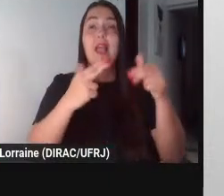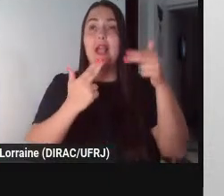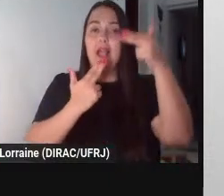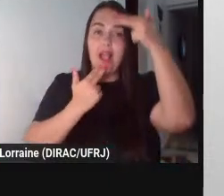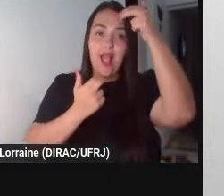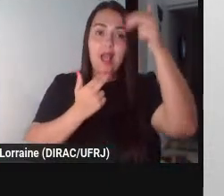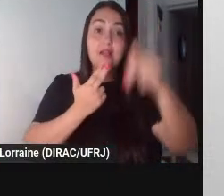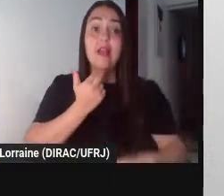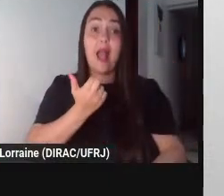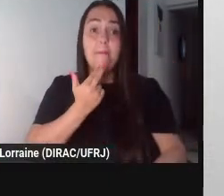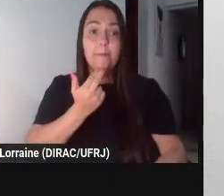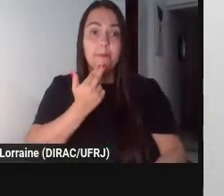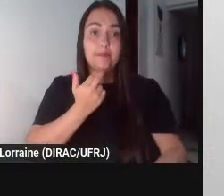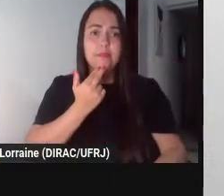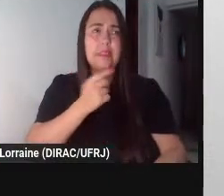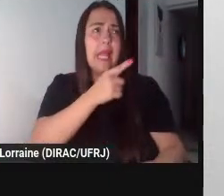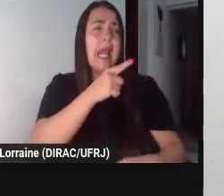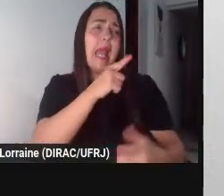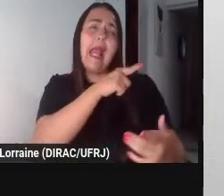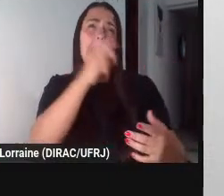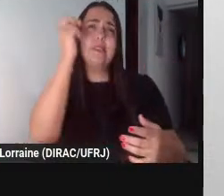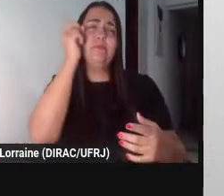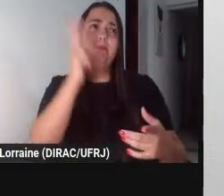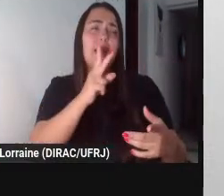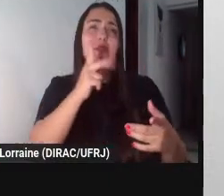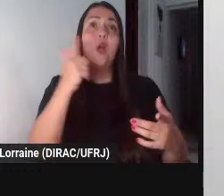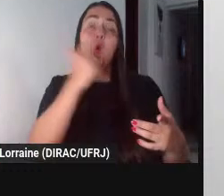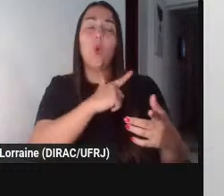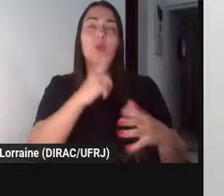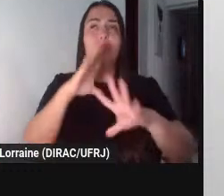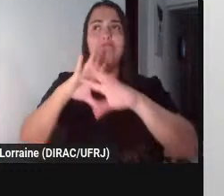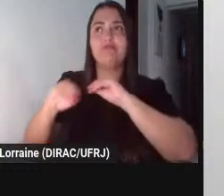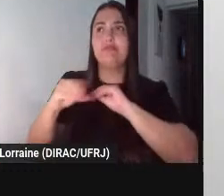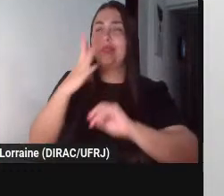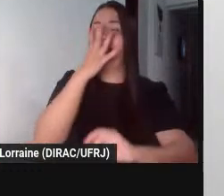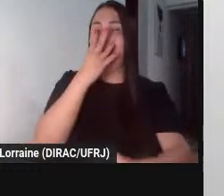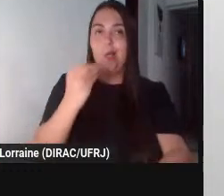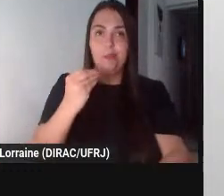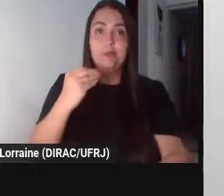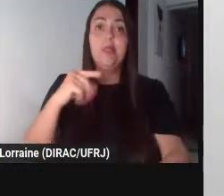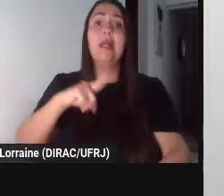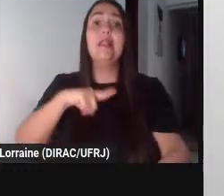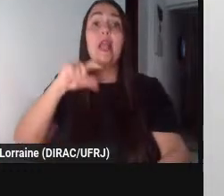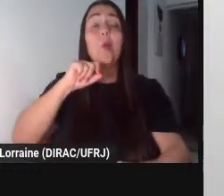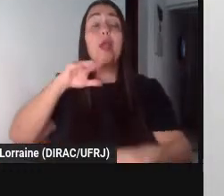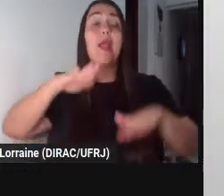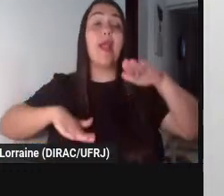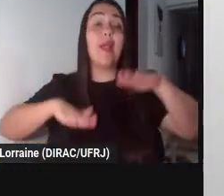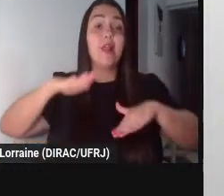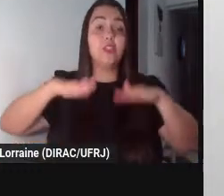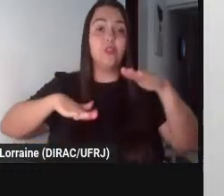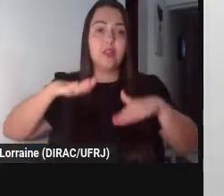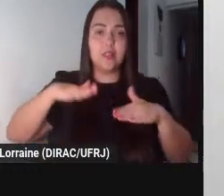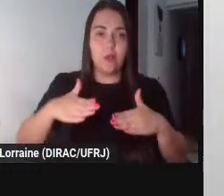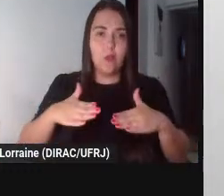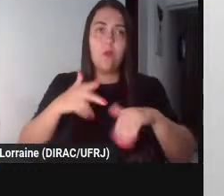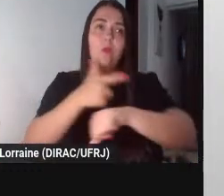esperteza ele escapa da ferocidade do lobo então existe uma relativização da moral